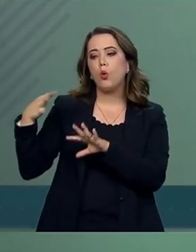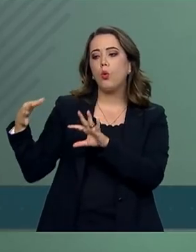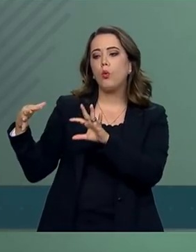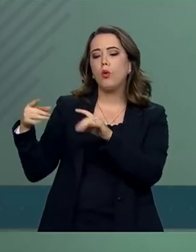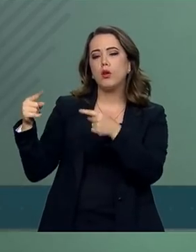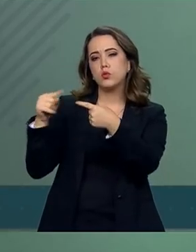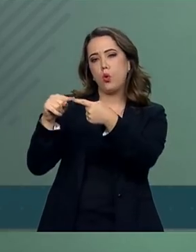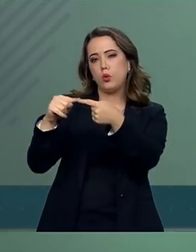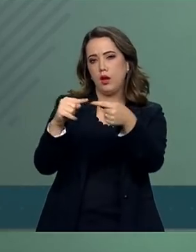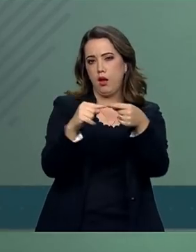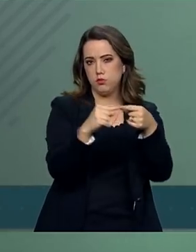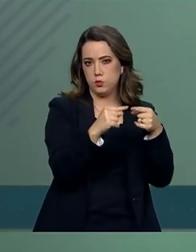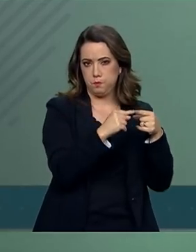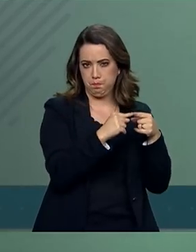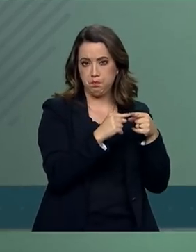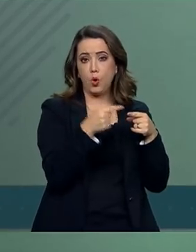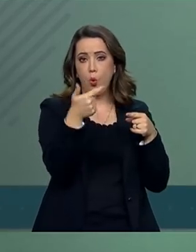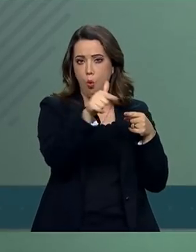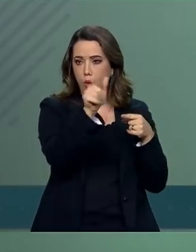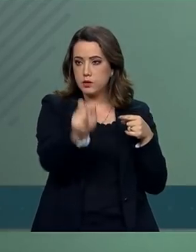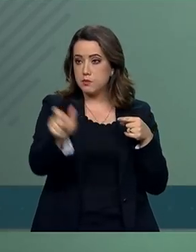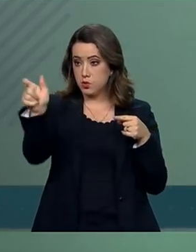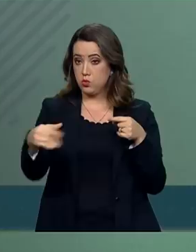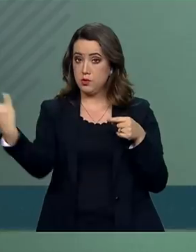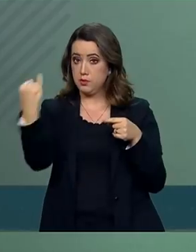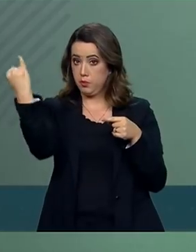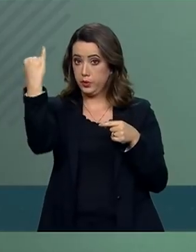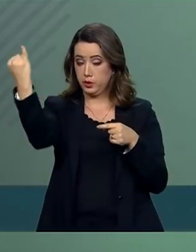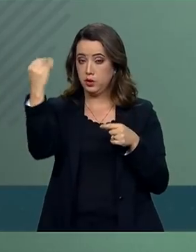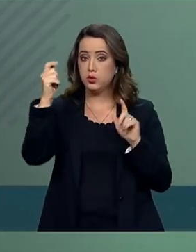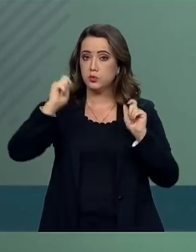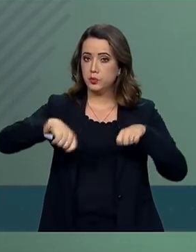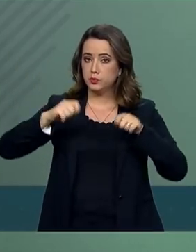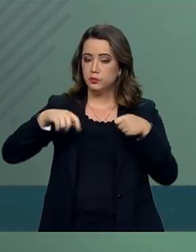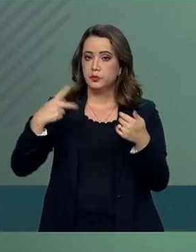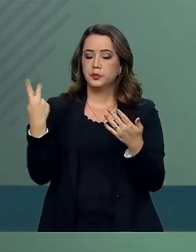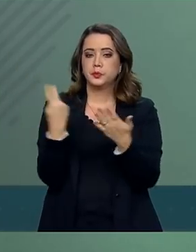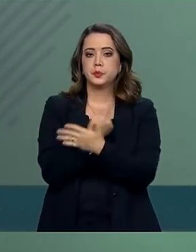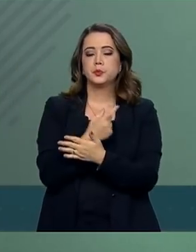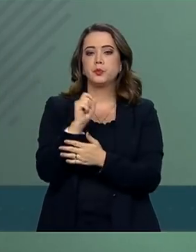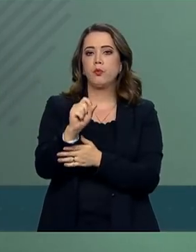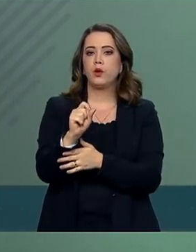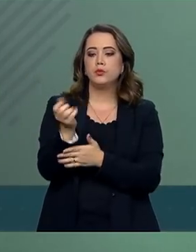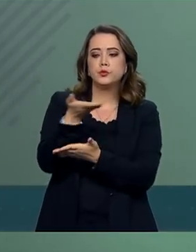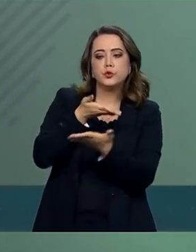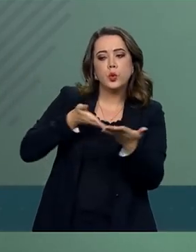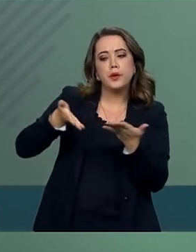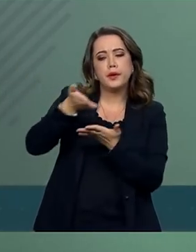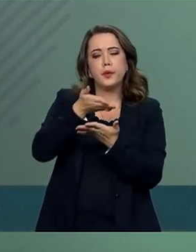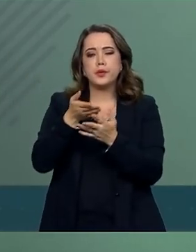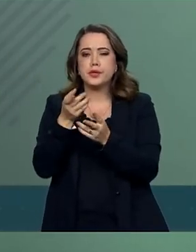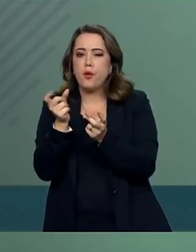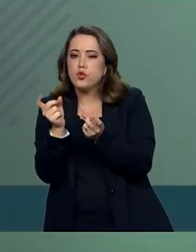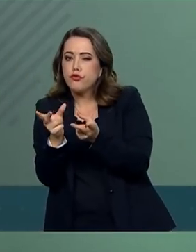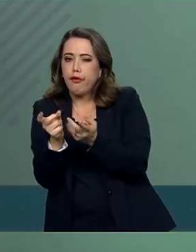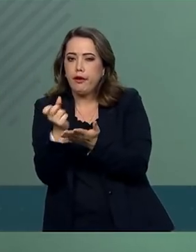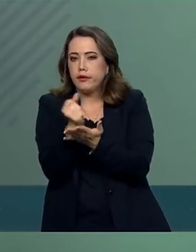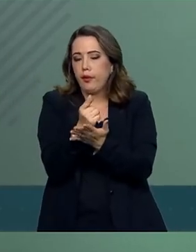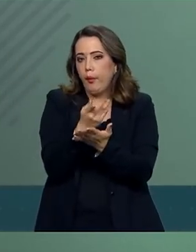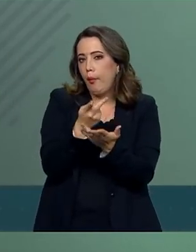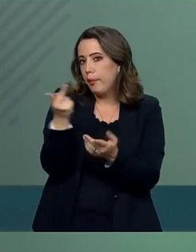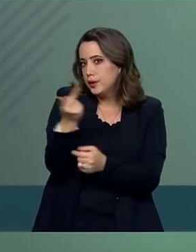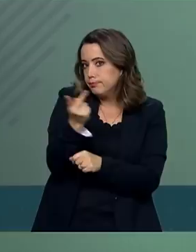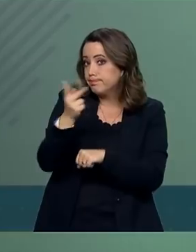consubstanciados no futuro, com a possibilidade de uma interlocução comercial entre os países.